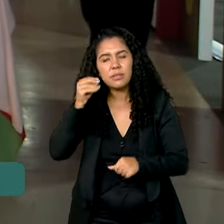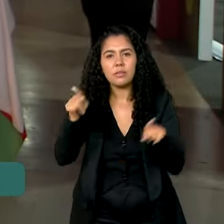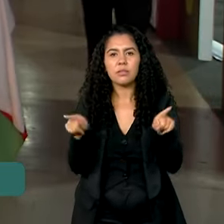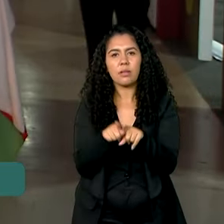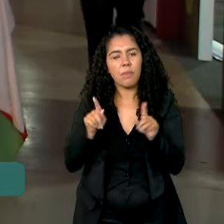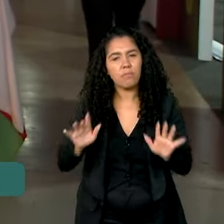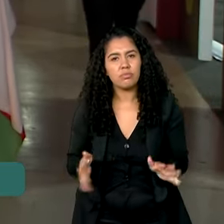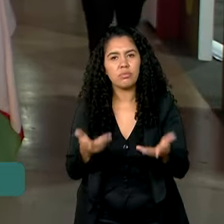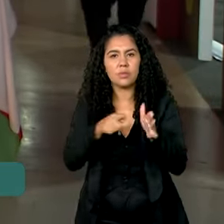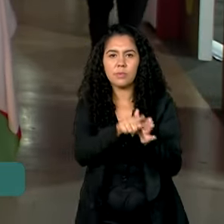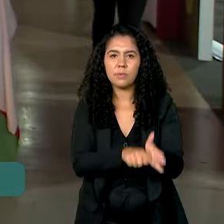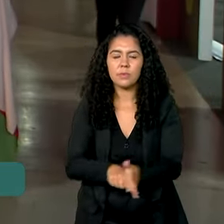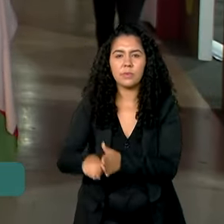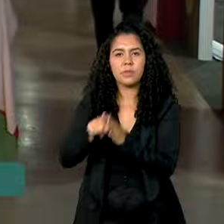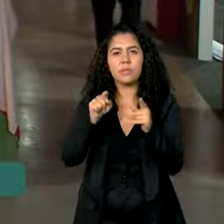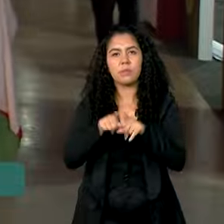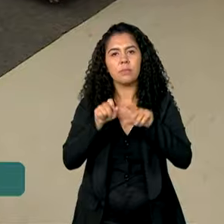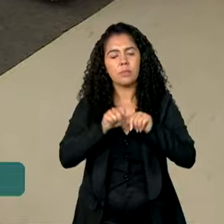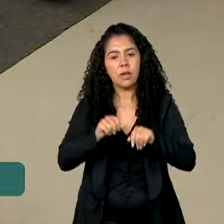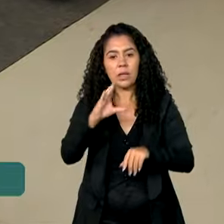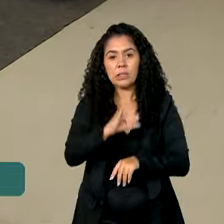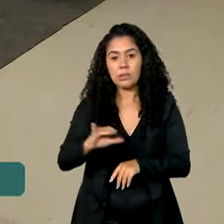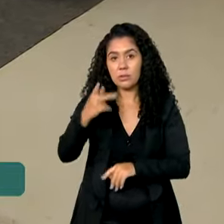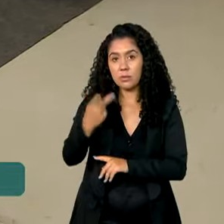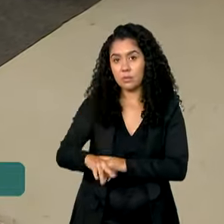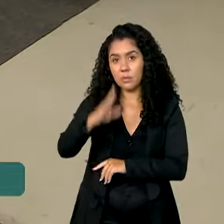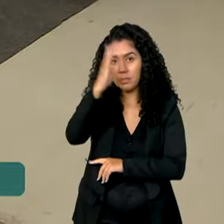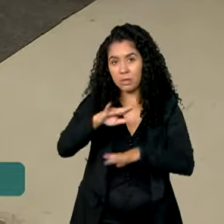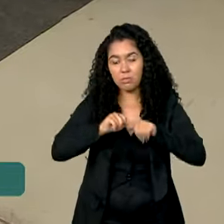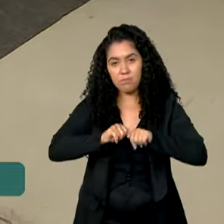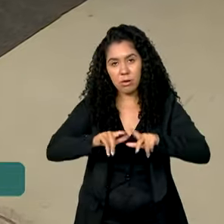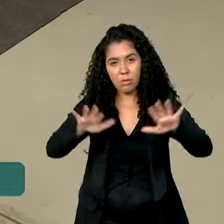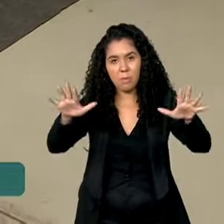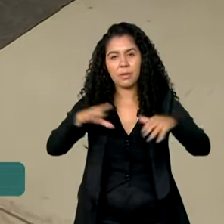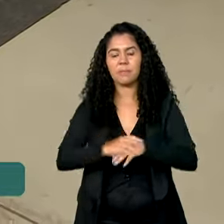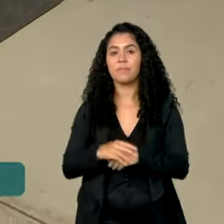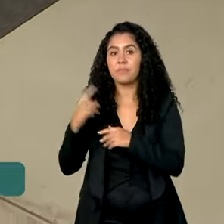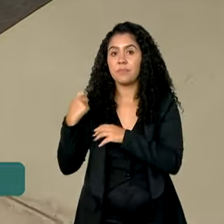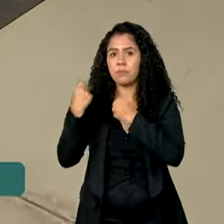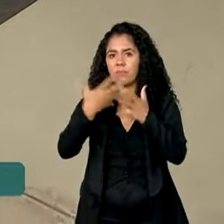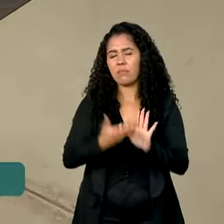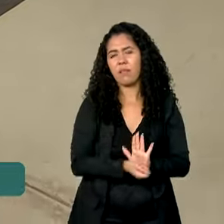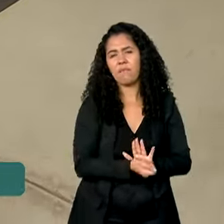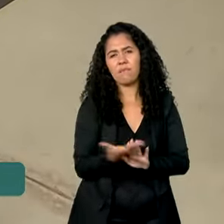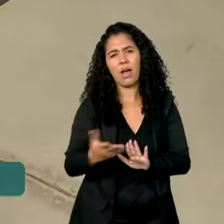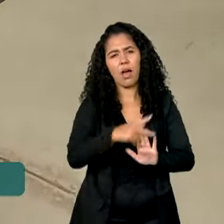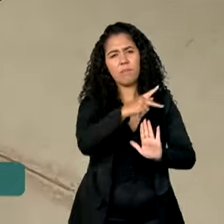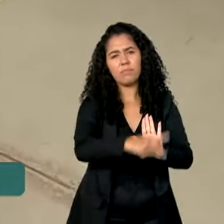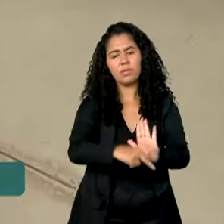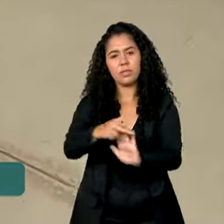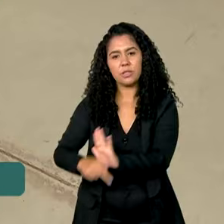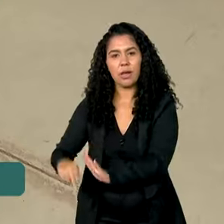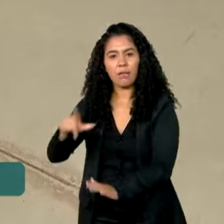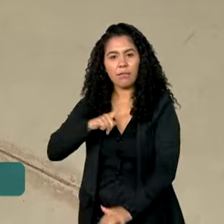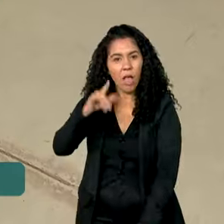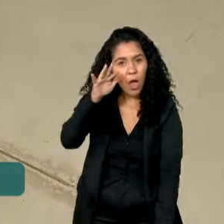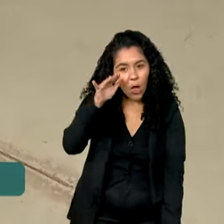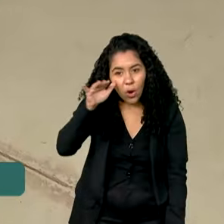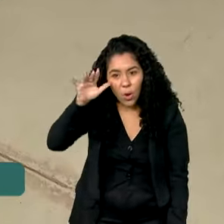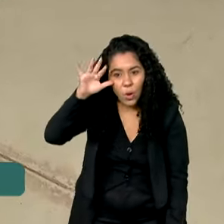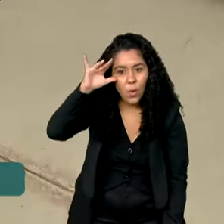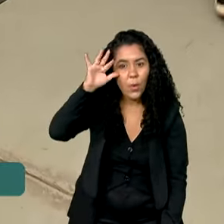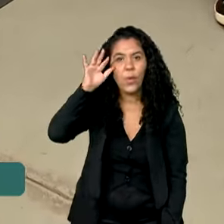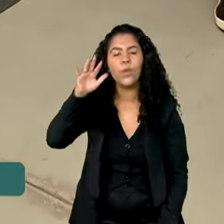popularizar a ciência no Brasil. E nos estandes são muitos os projetos que despertam a curiosidade do